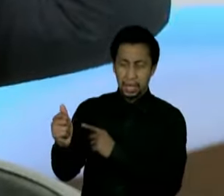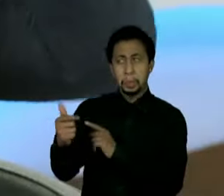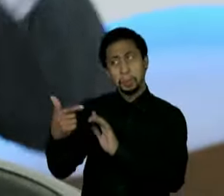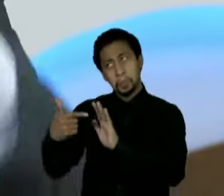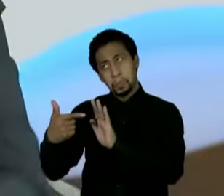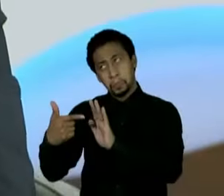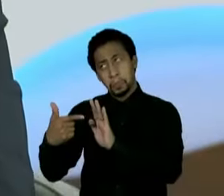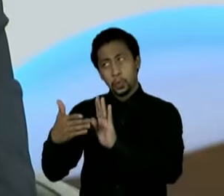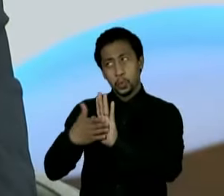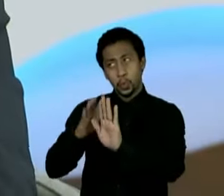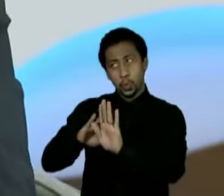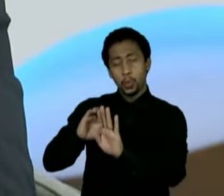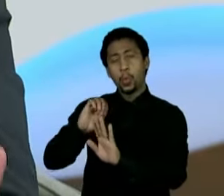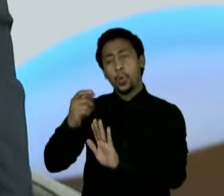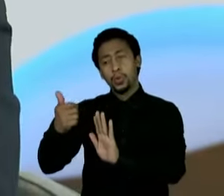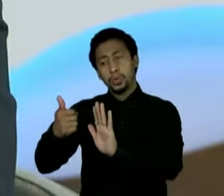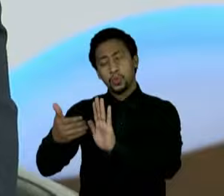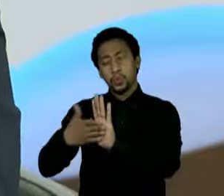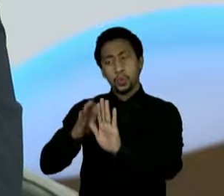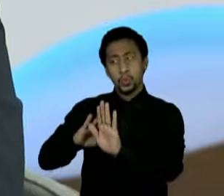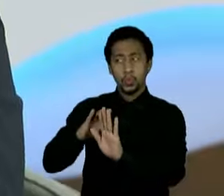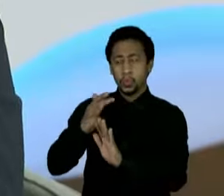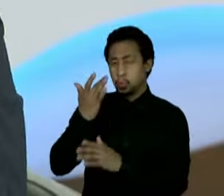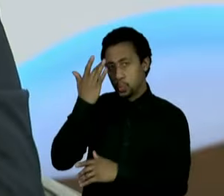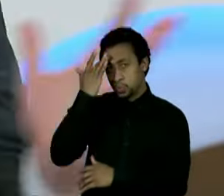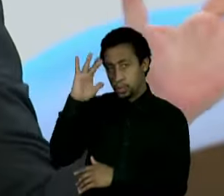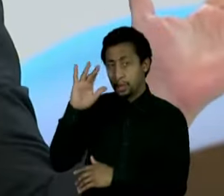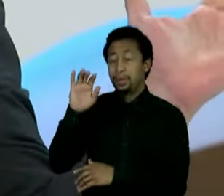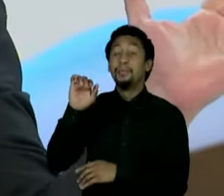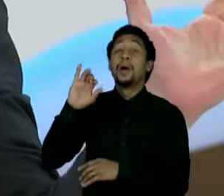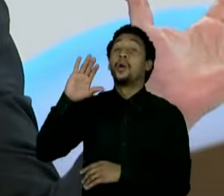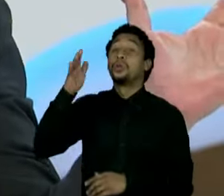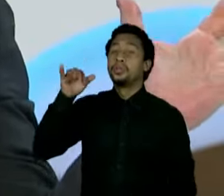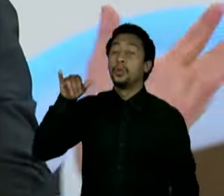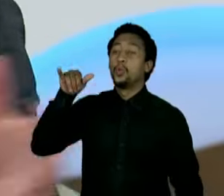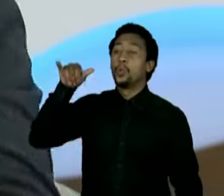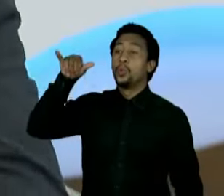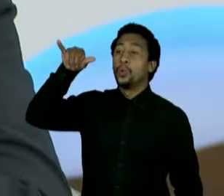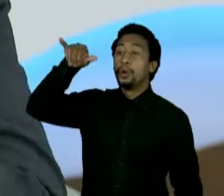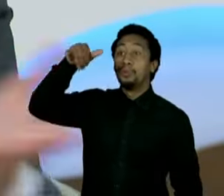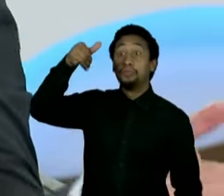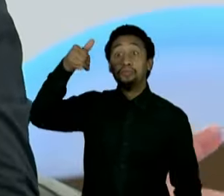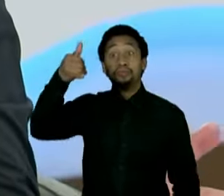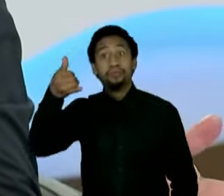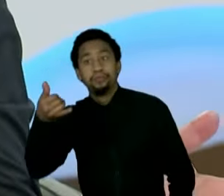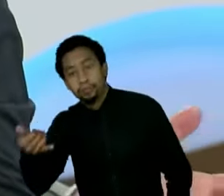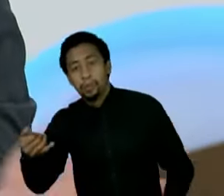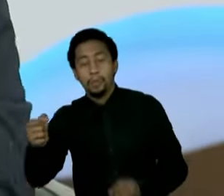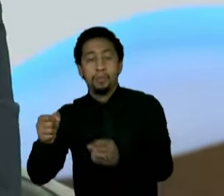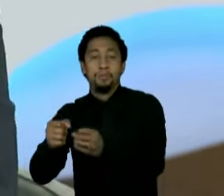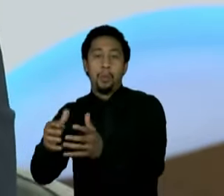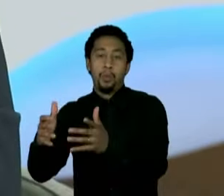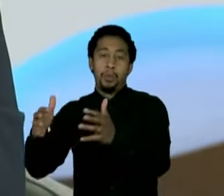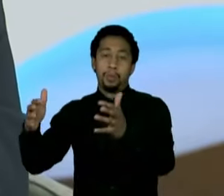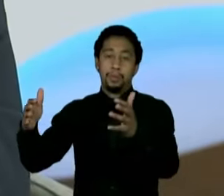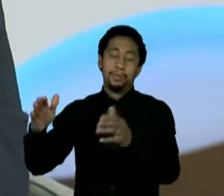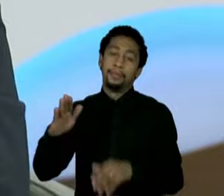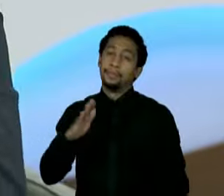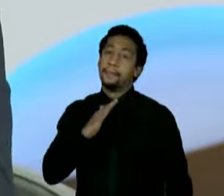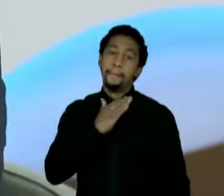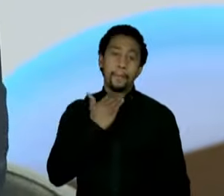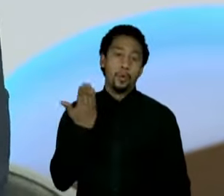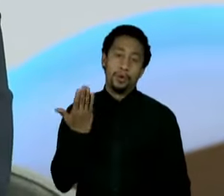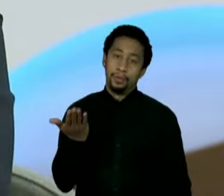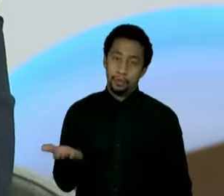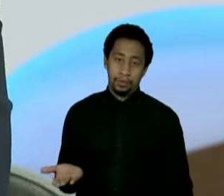cabeça, ele caiu às 10 e pouco da manhã e faleceu antes da disputa e acabou, não sendo candidato a nada. Então, a gente não